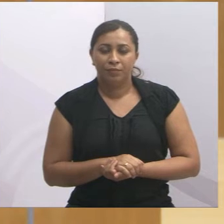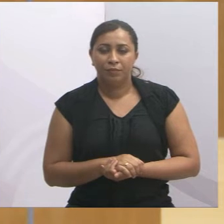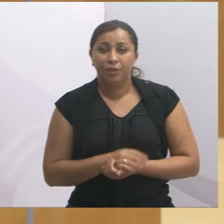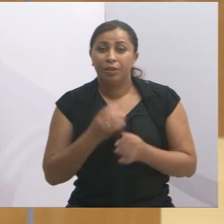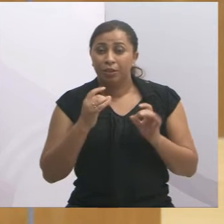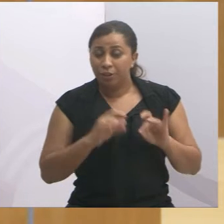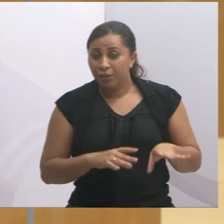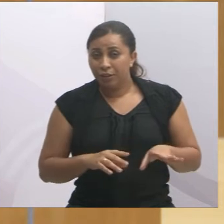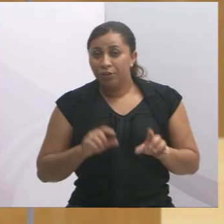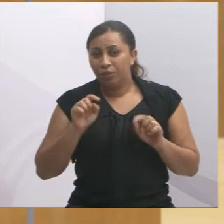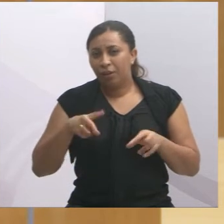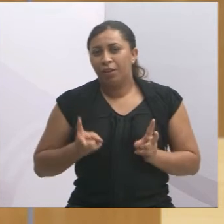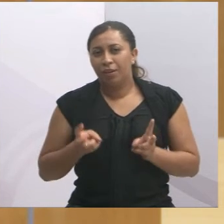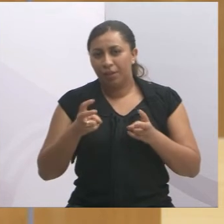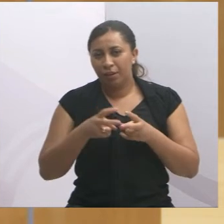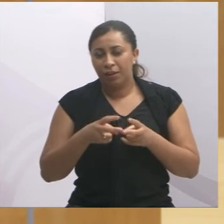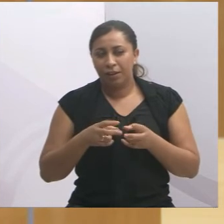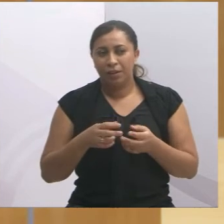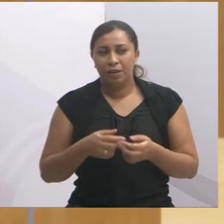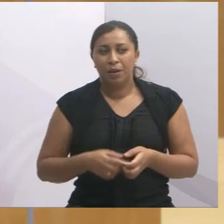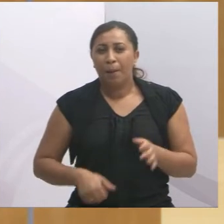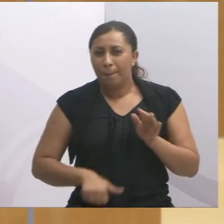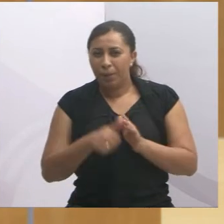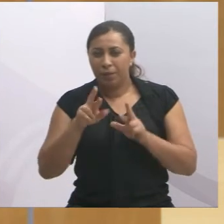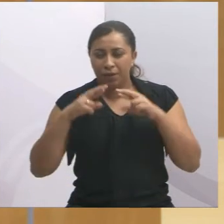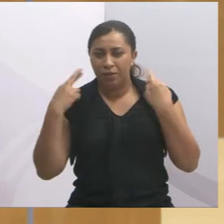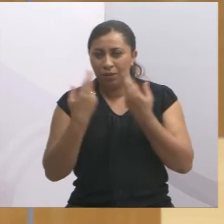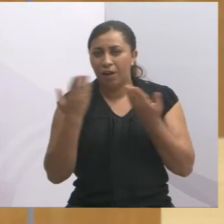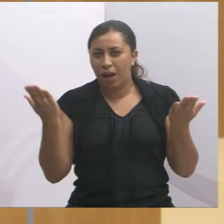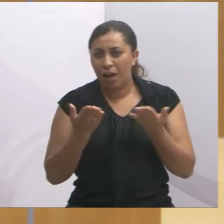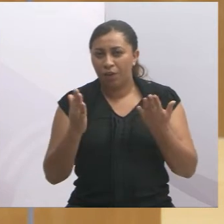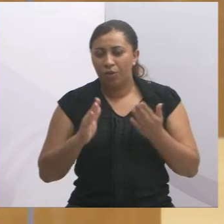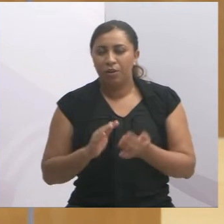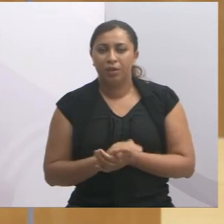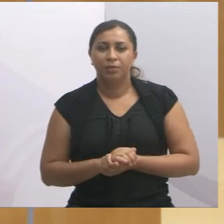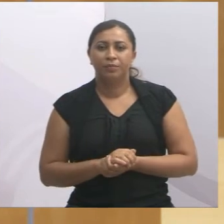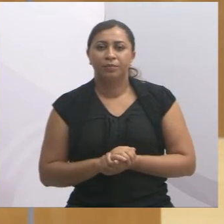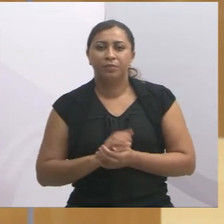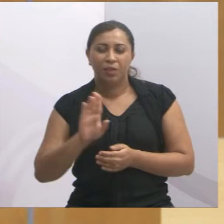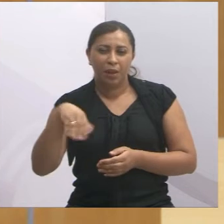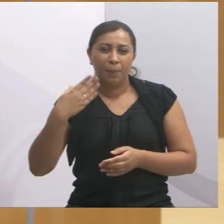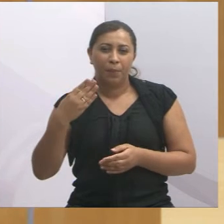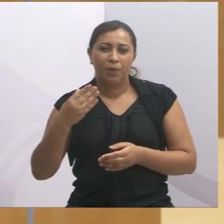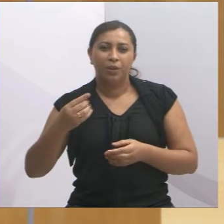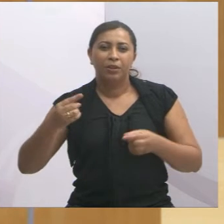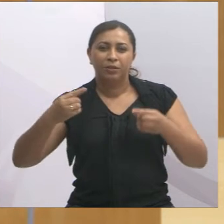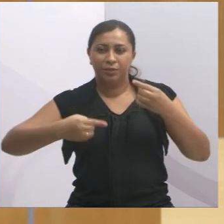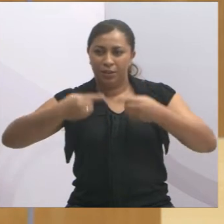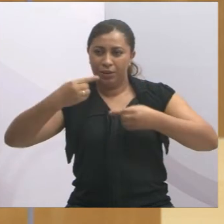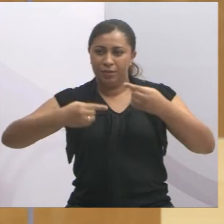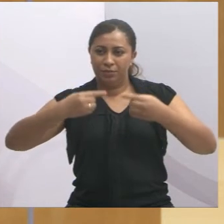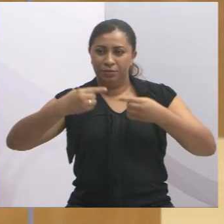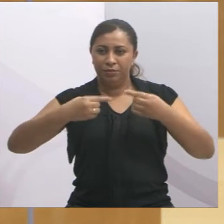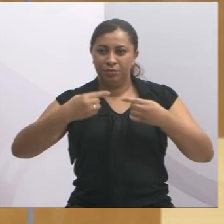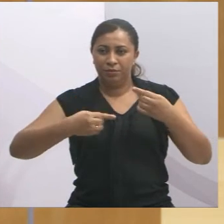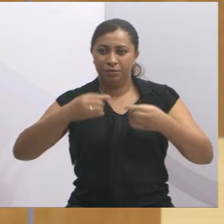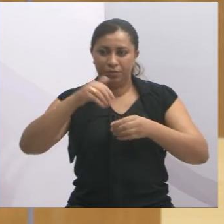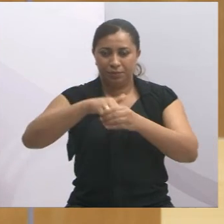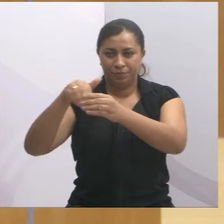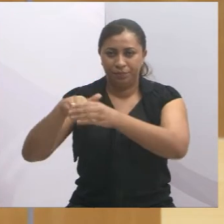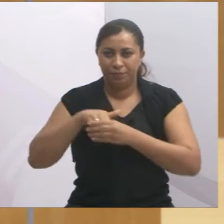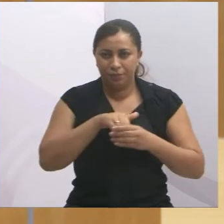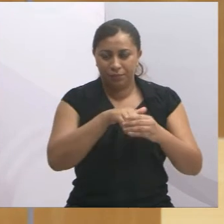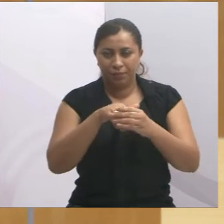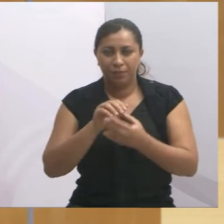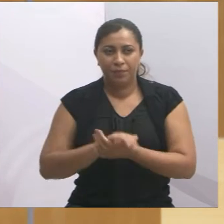um exemplo, eu falei isso na primeira reunião agora após a eleição, eu falei lá na reunião, eu falei, vou falar